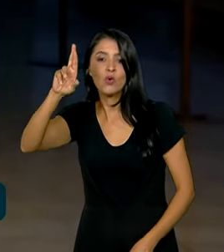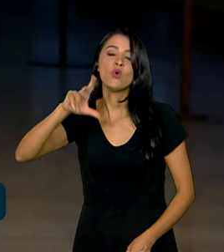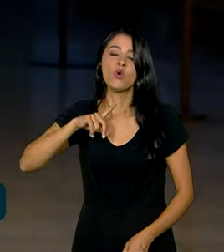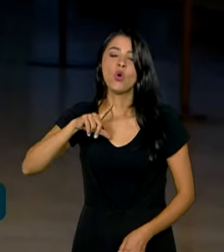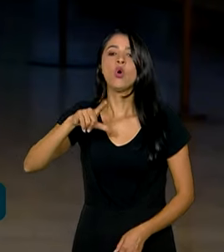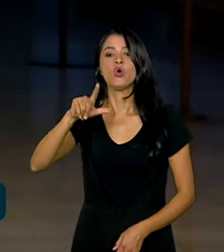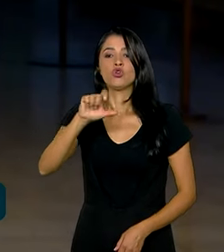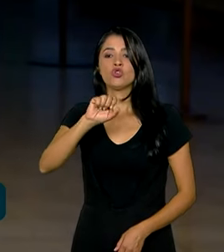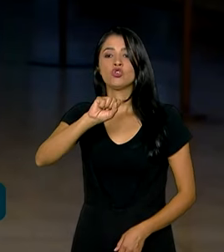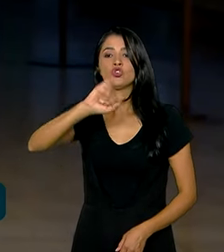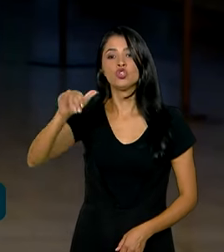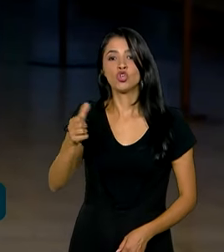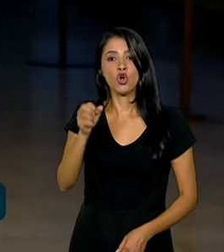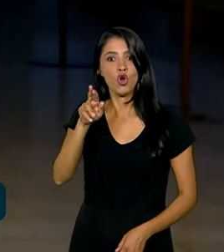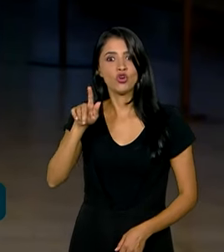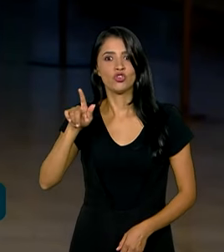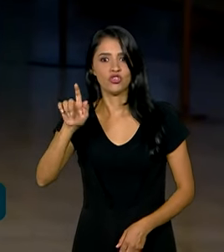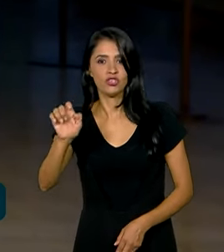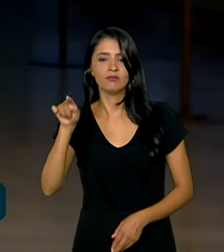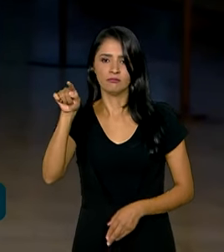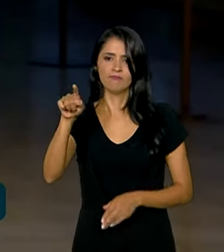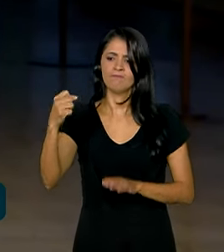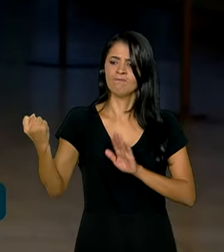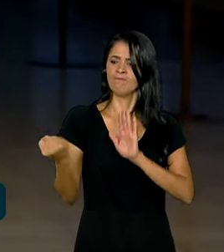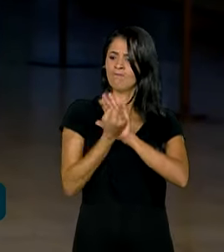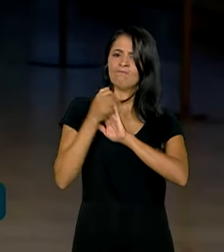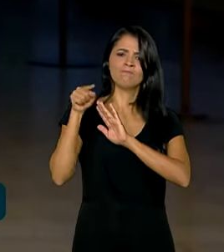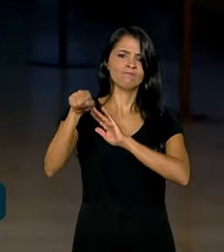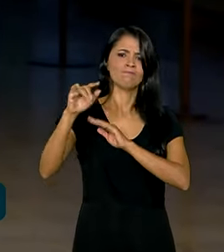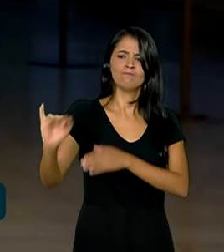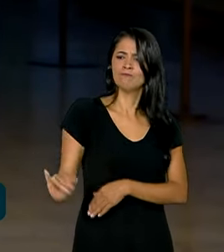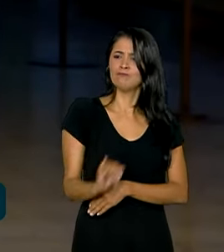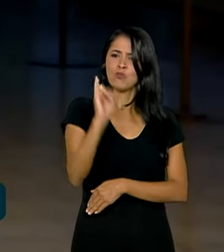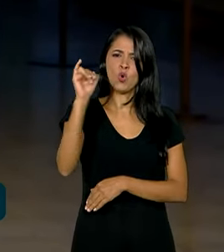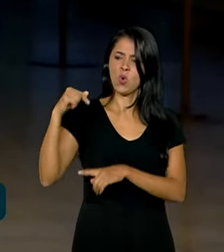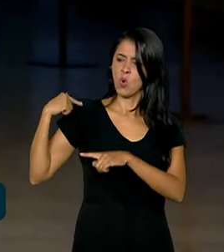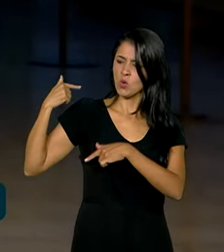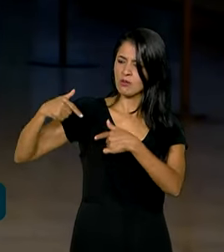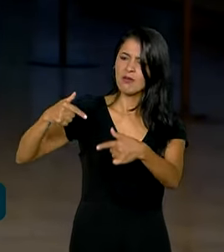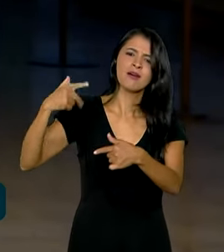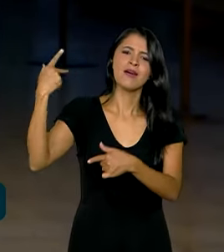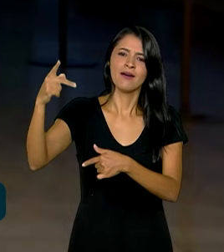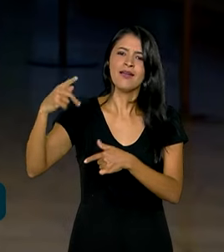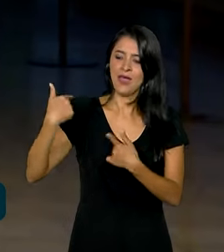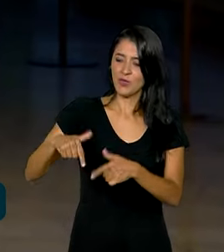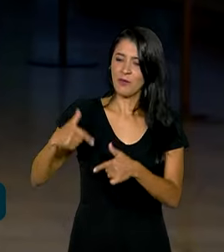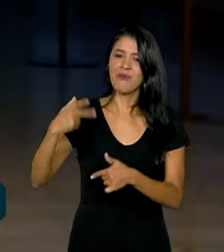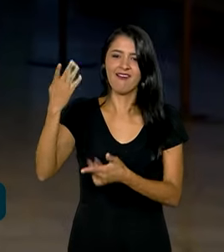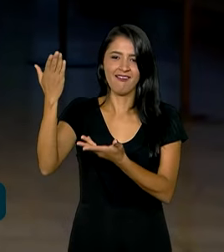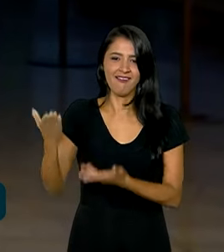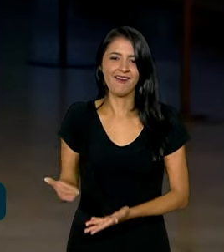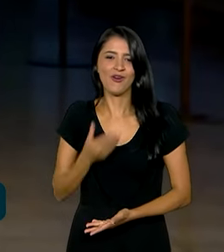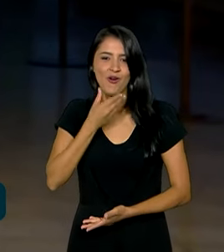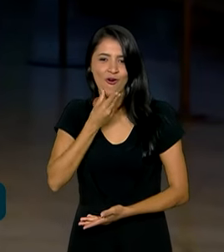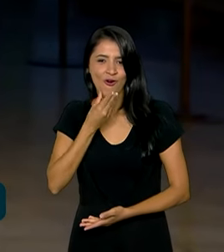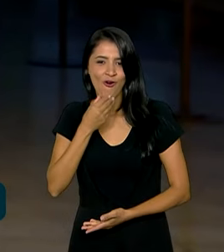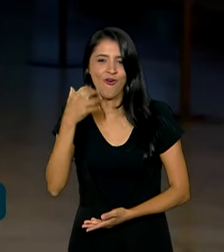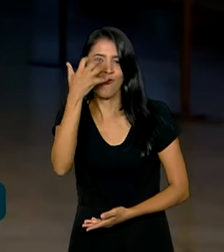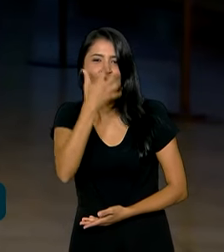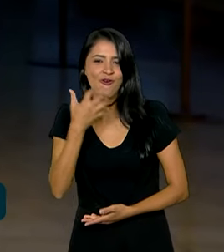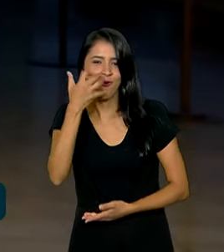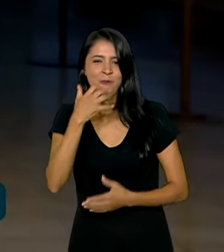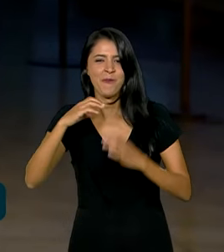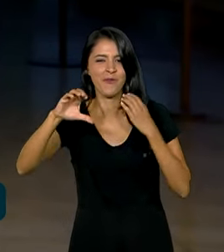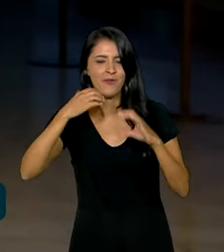Ministério, o título reconhece a destacada e importante trajetória do cantor nos diferentes campos das